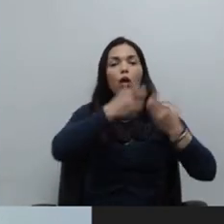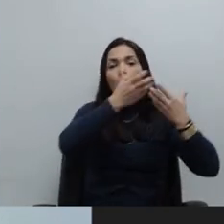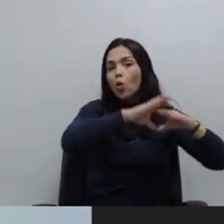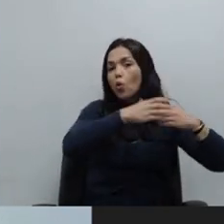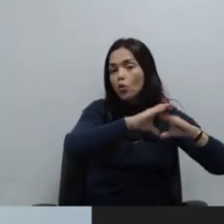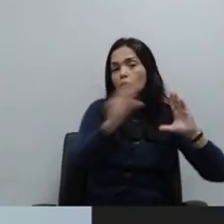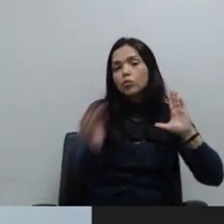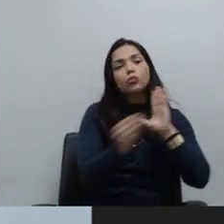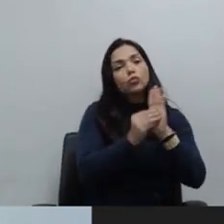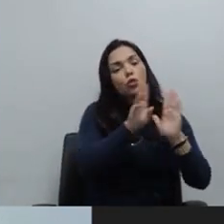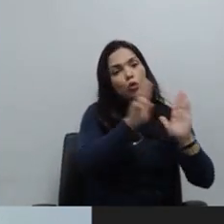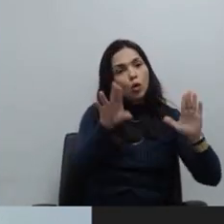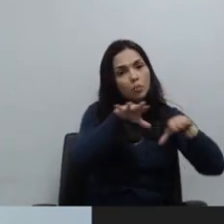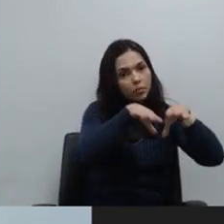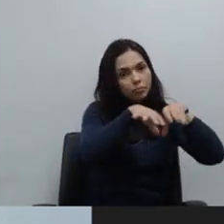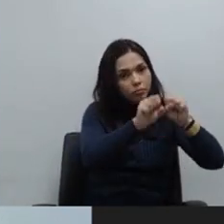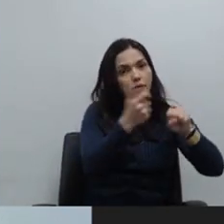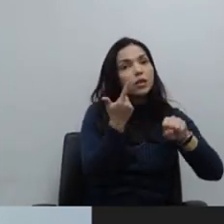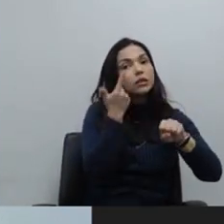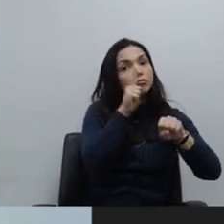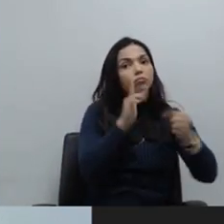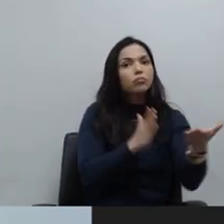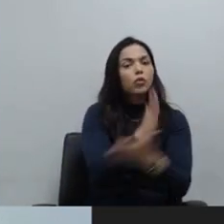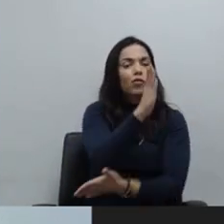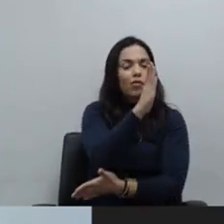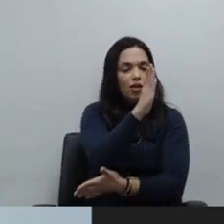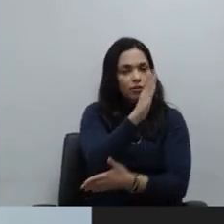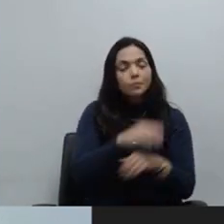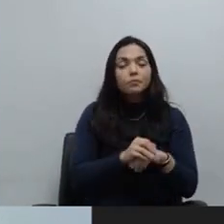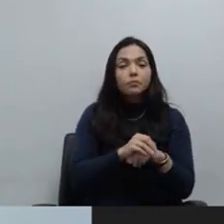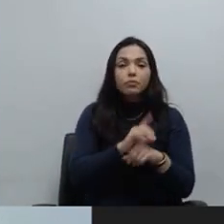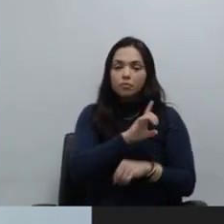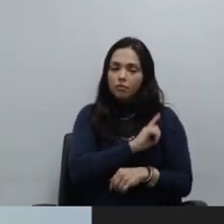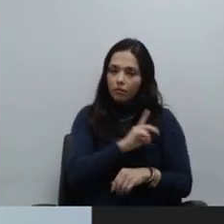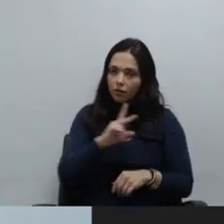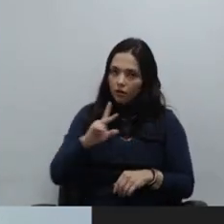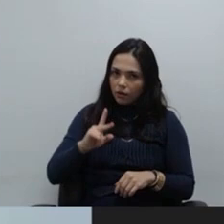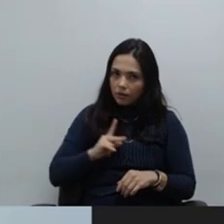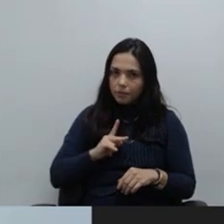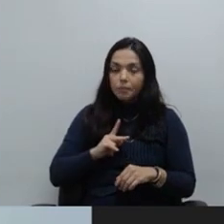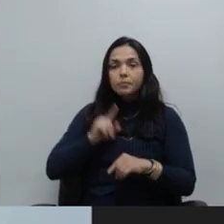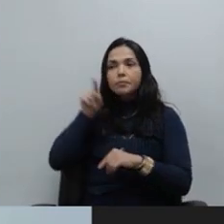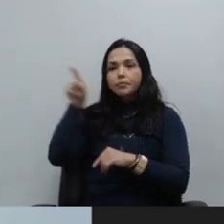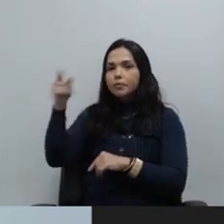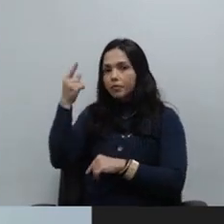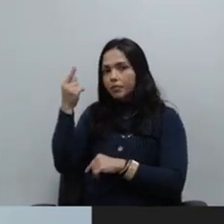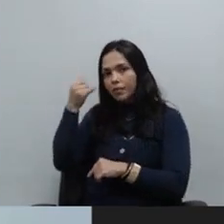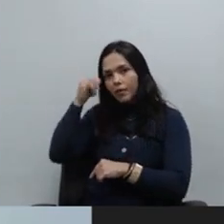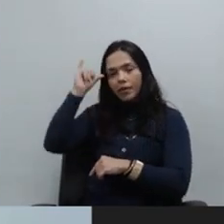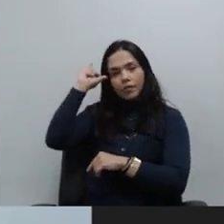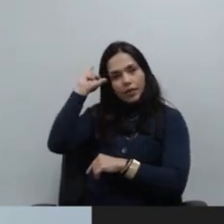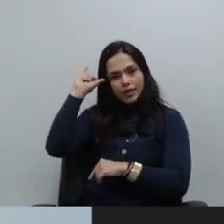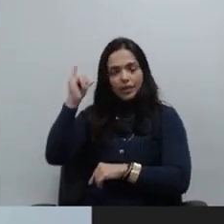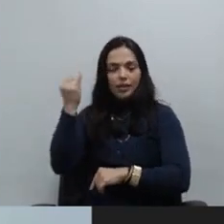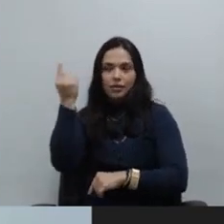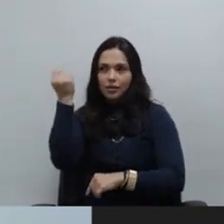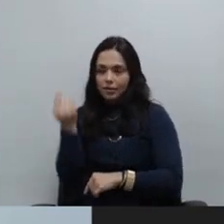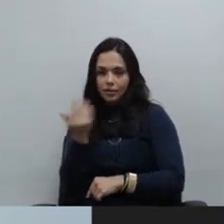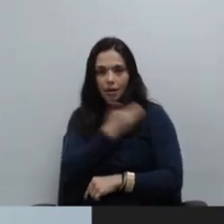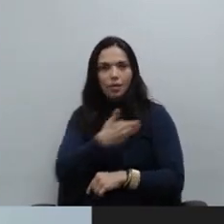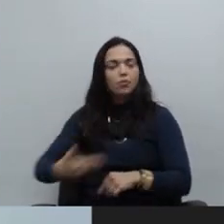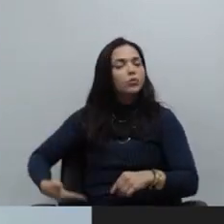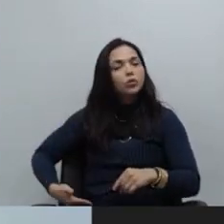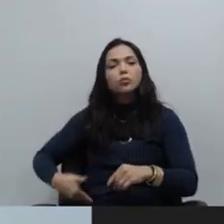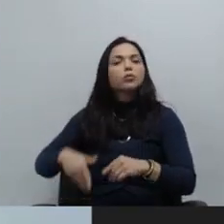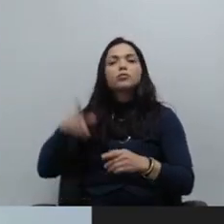com nomeação e posse, caso ele fosse aprovado. A Defensoria, através da Fazenda Pública, interpôs agravo de instrumento, o